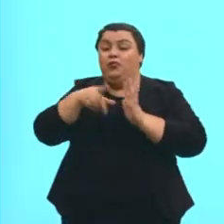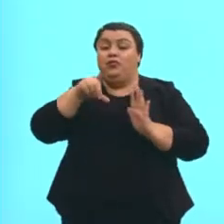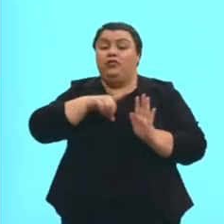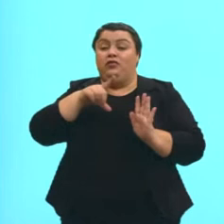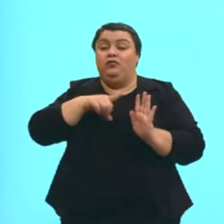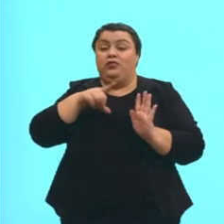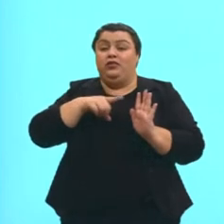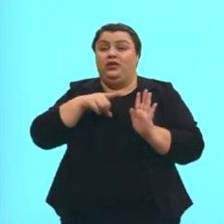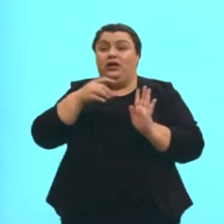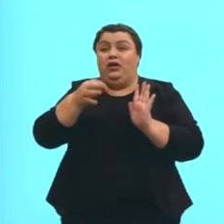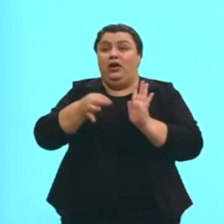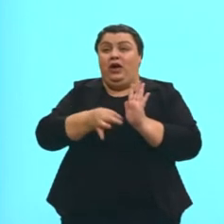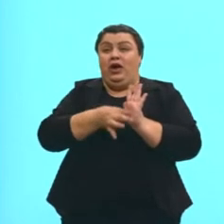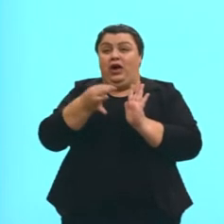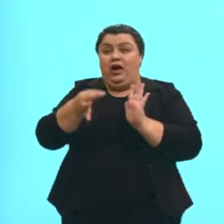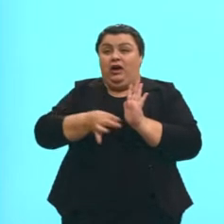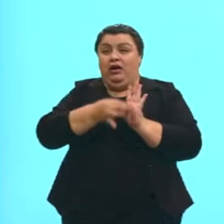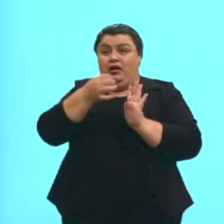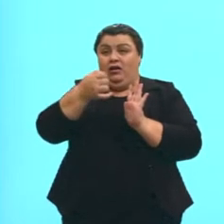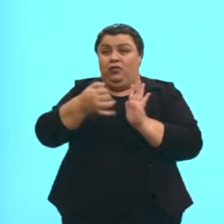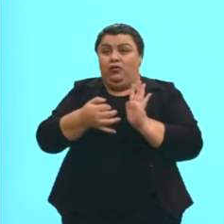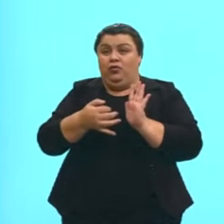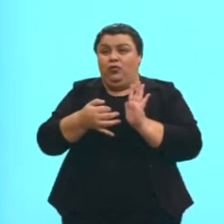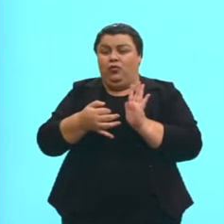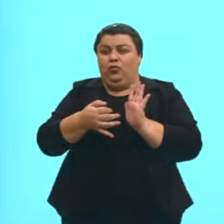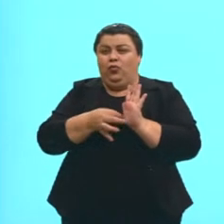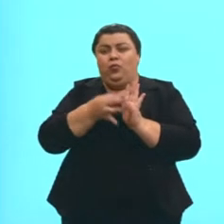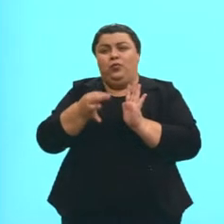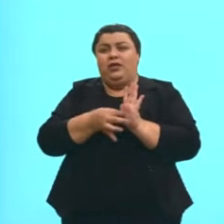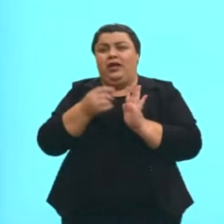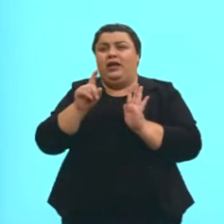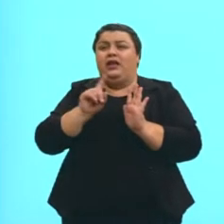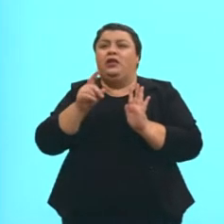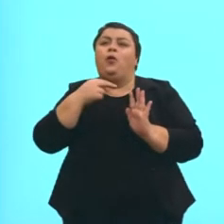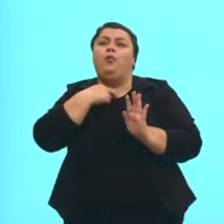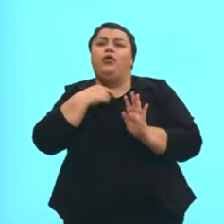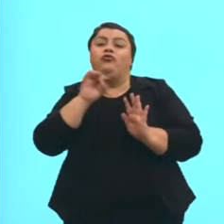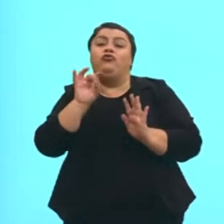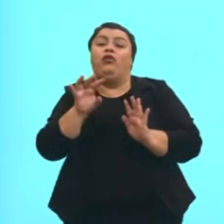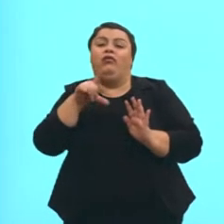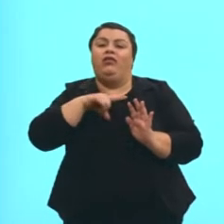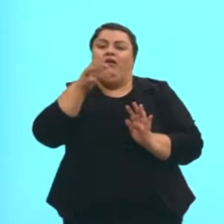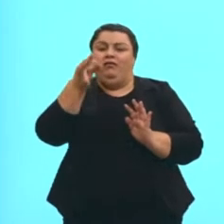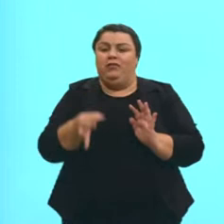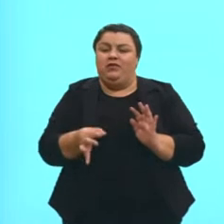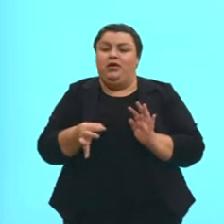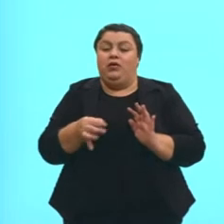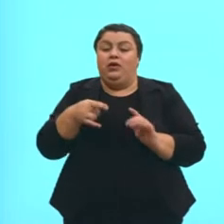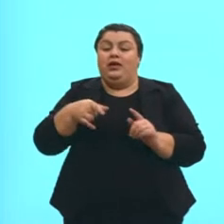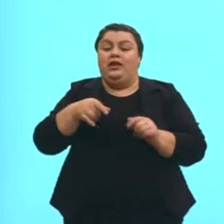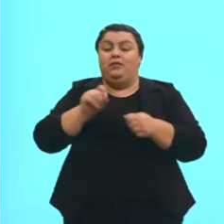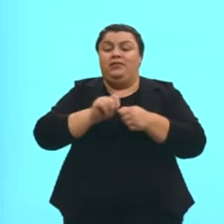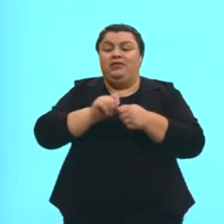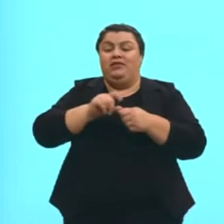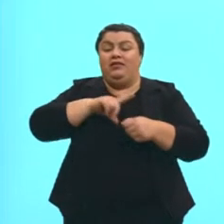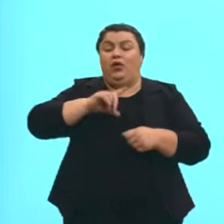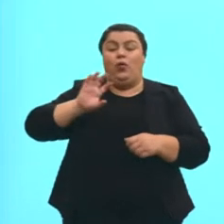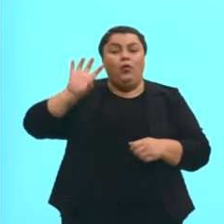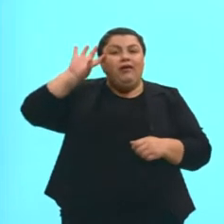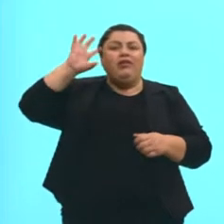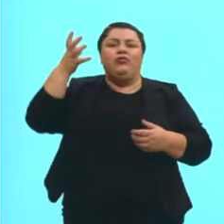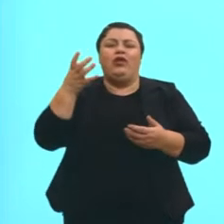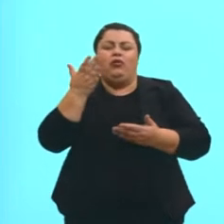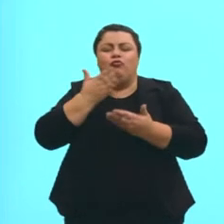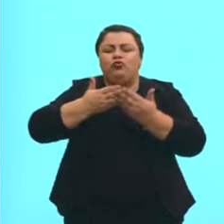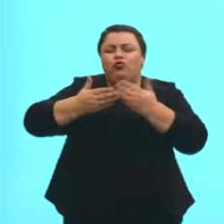argumentação. Ou seja, ele não pode ter só afirmação, tá? Ou seja, ele é resultado de